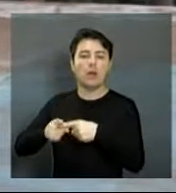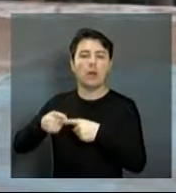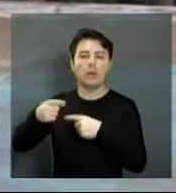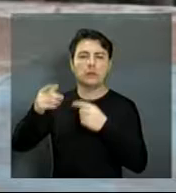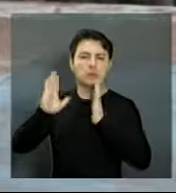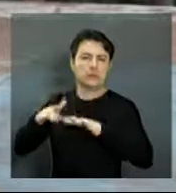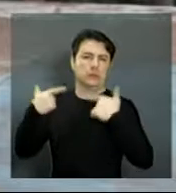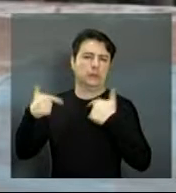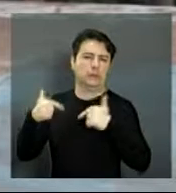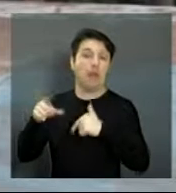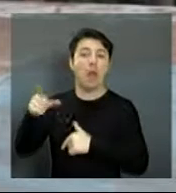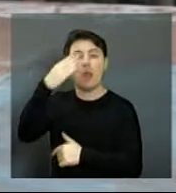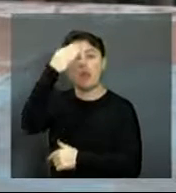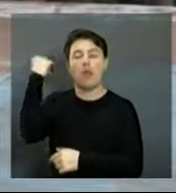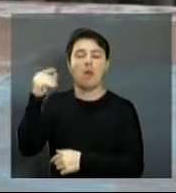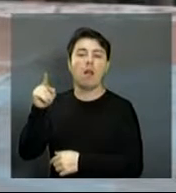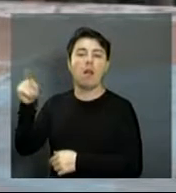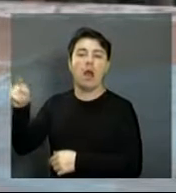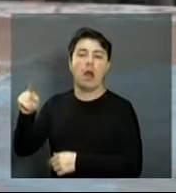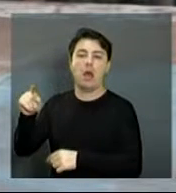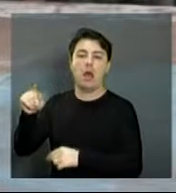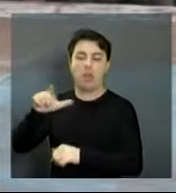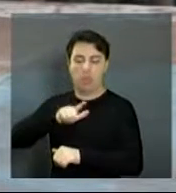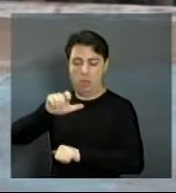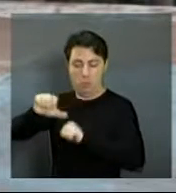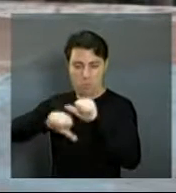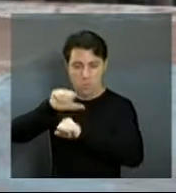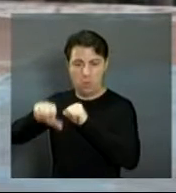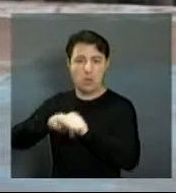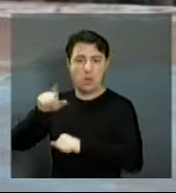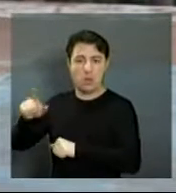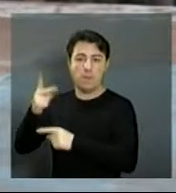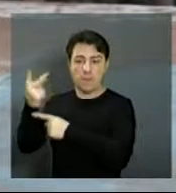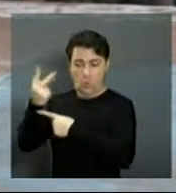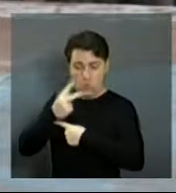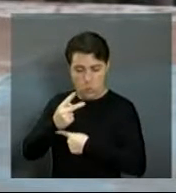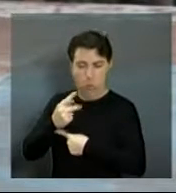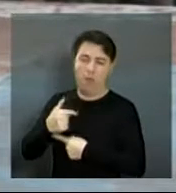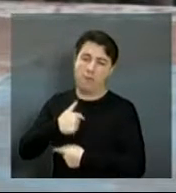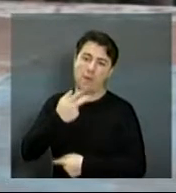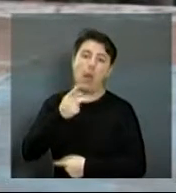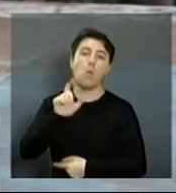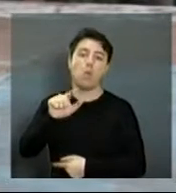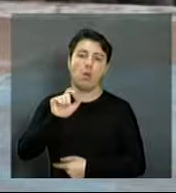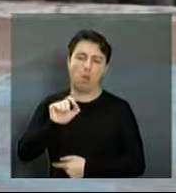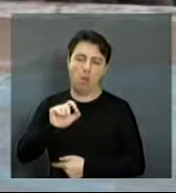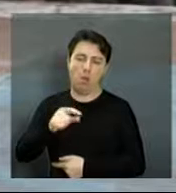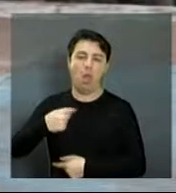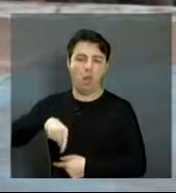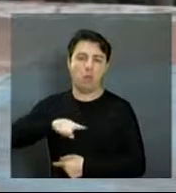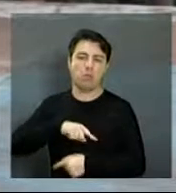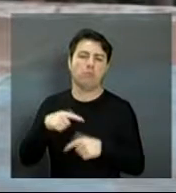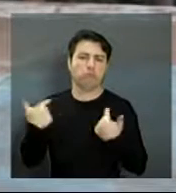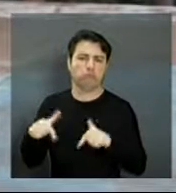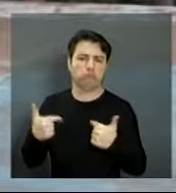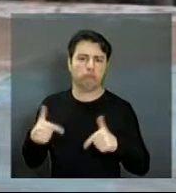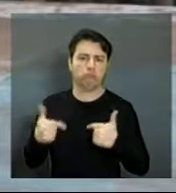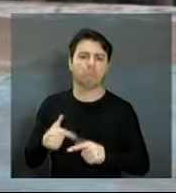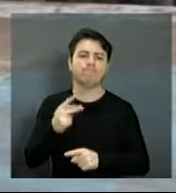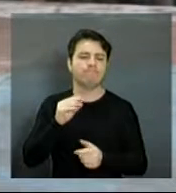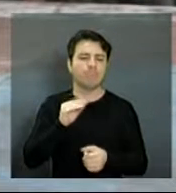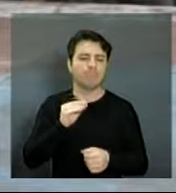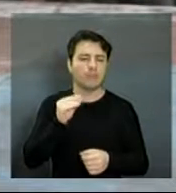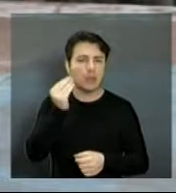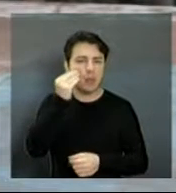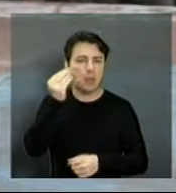à mudança dali, porque o pessoal do hip-hop nos procurou, e nós queremos dizer que nós continuamos trabalhando para que seja alisado esse